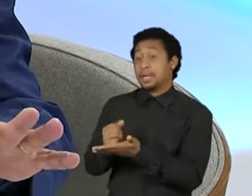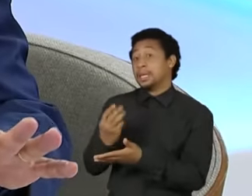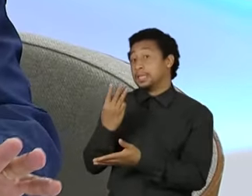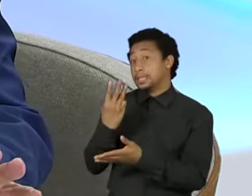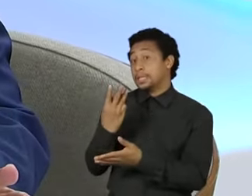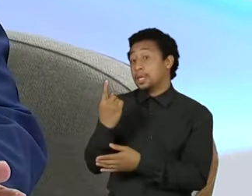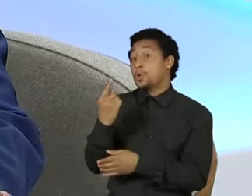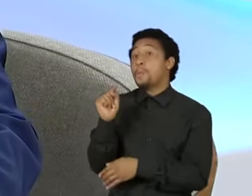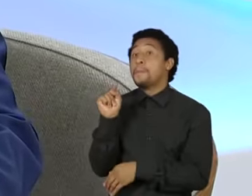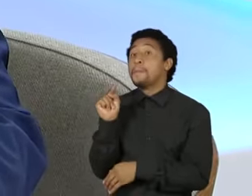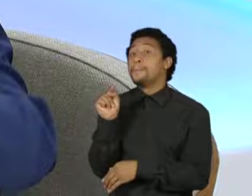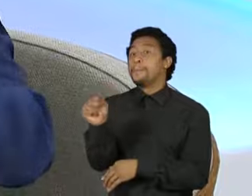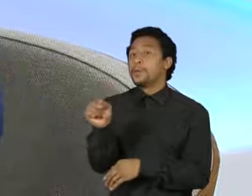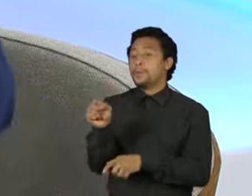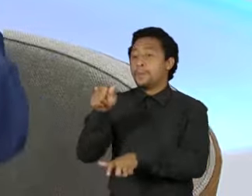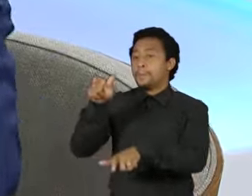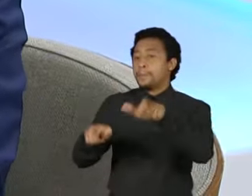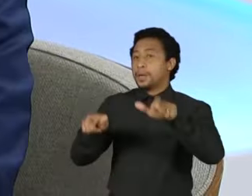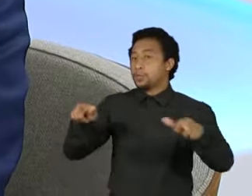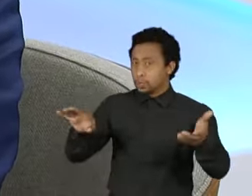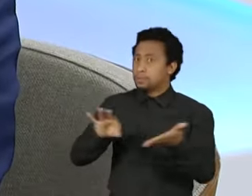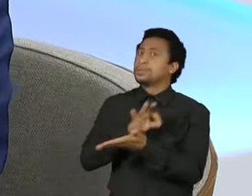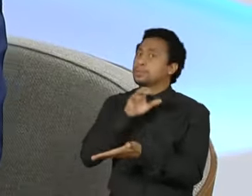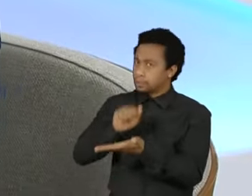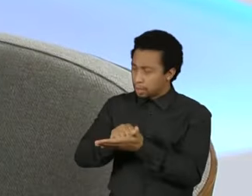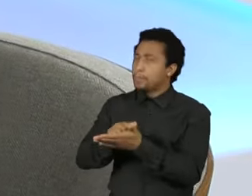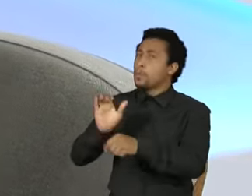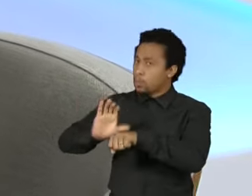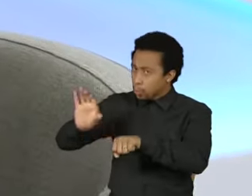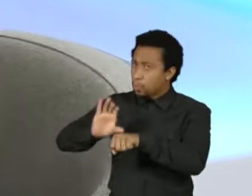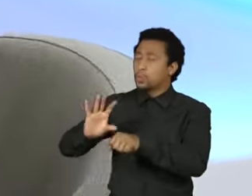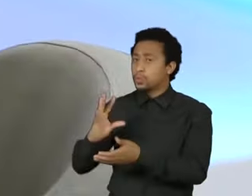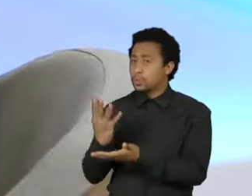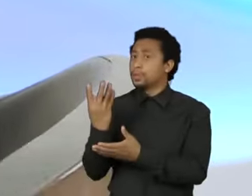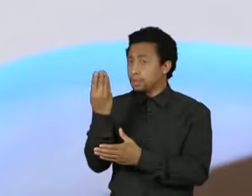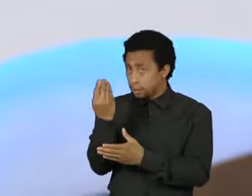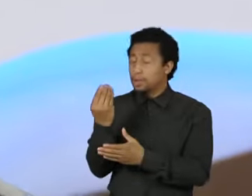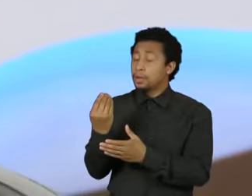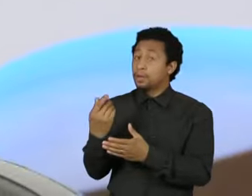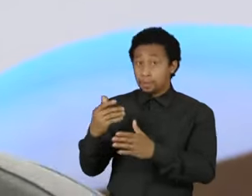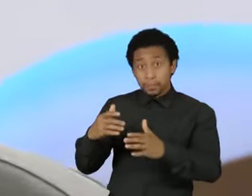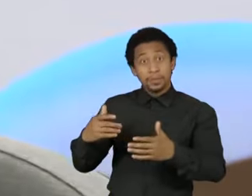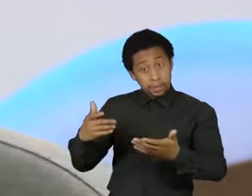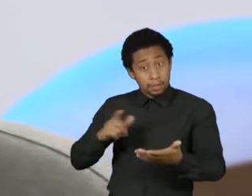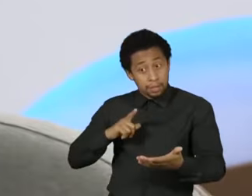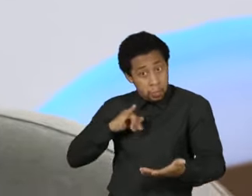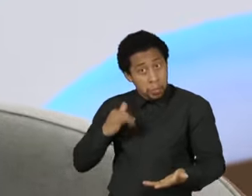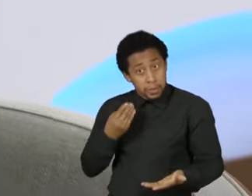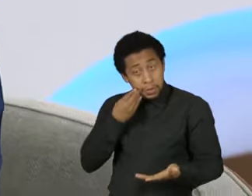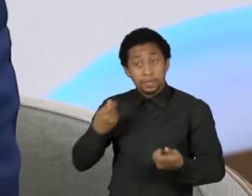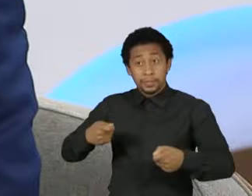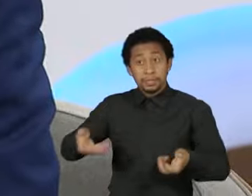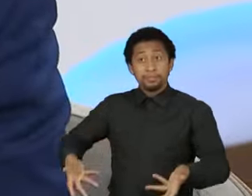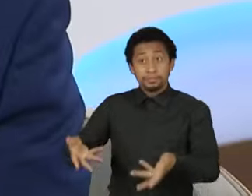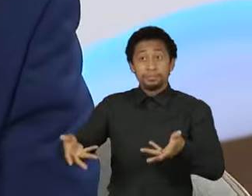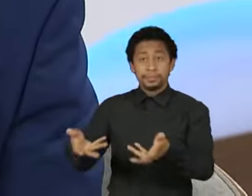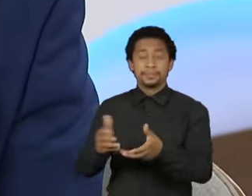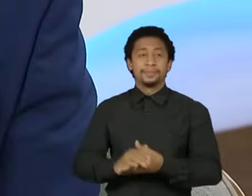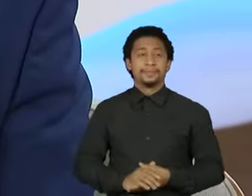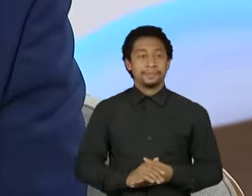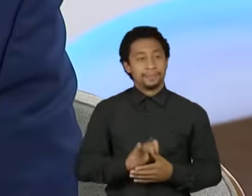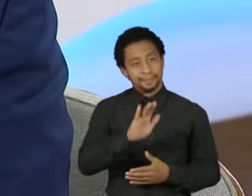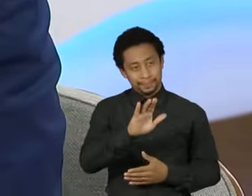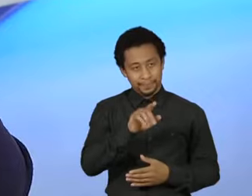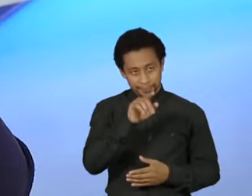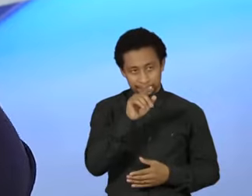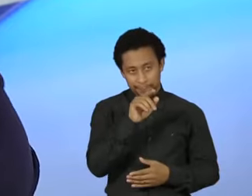jovens, meninos e meninas. Então, tem vontade de participação, eu acho que nós precisamos estimular. Mas, governador, eu acho importante a gente aprofundar um pouco esse debate